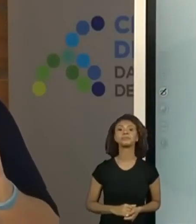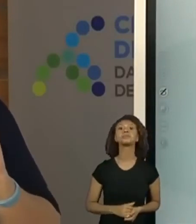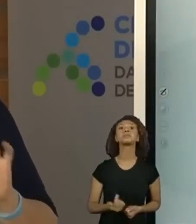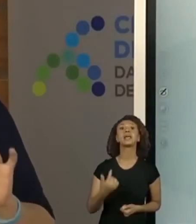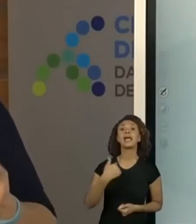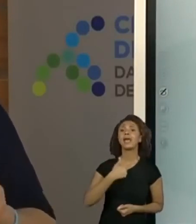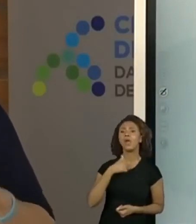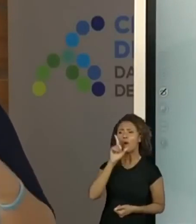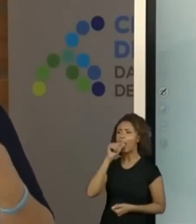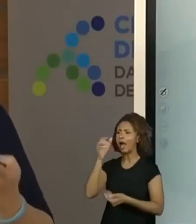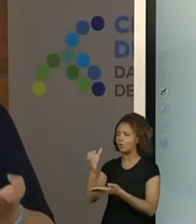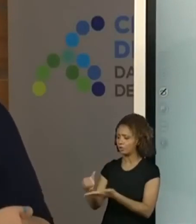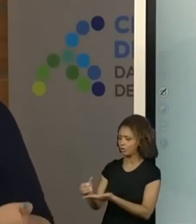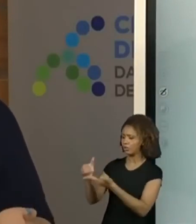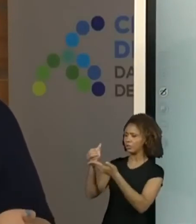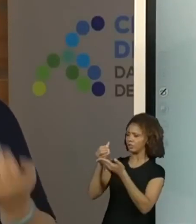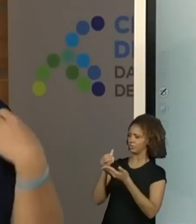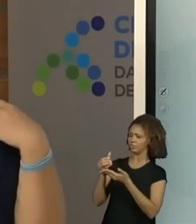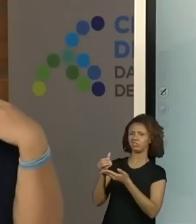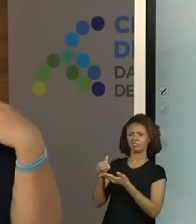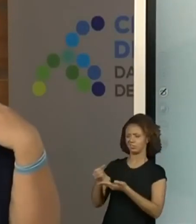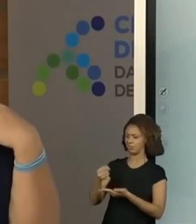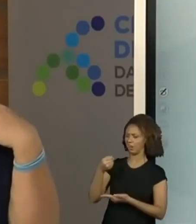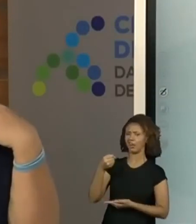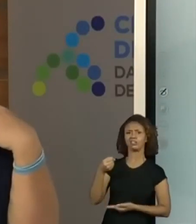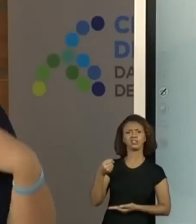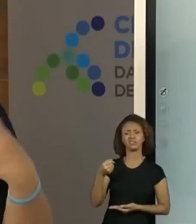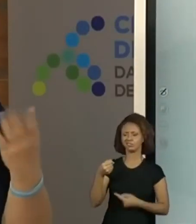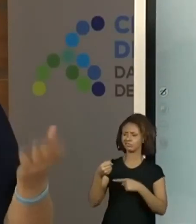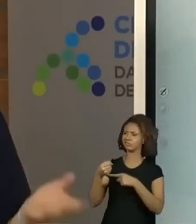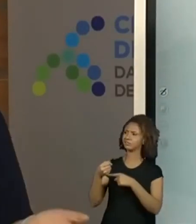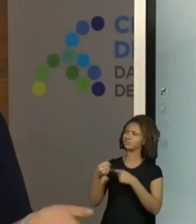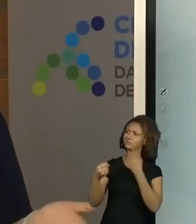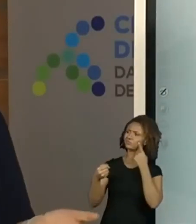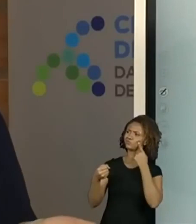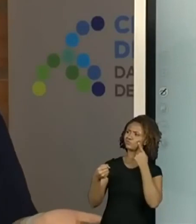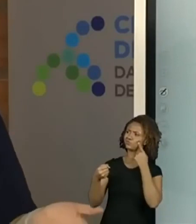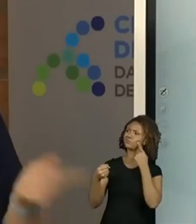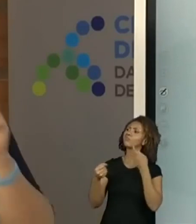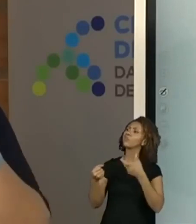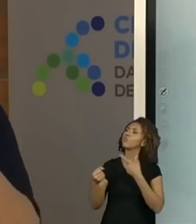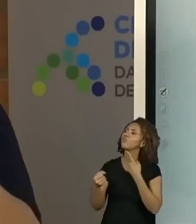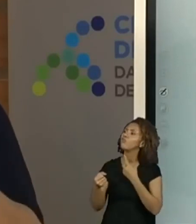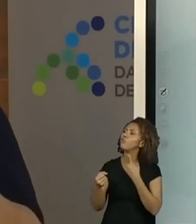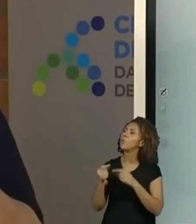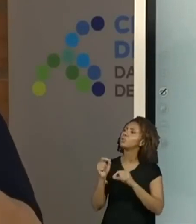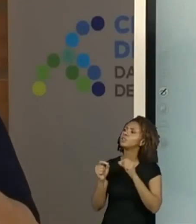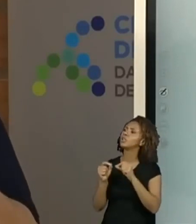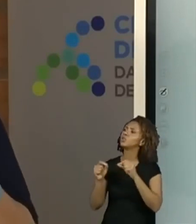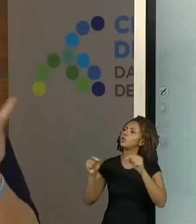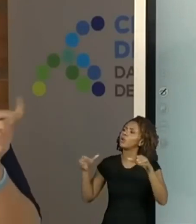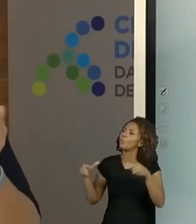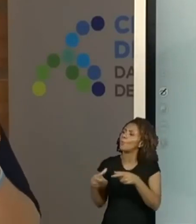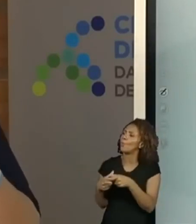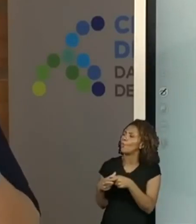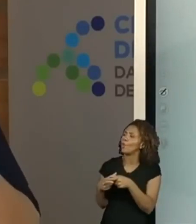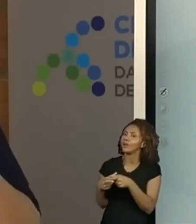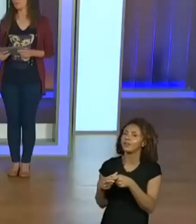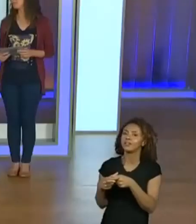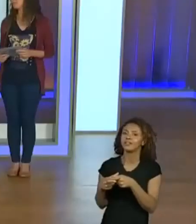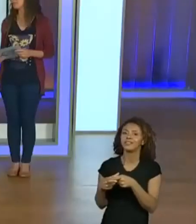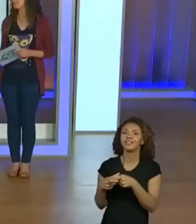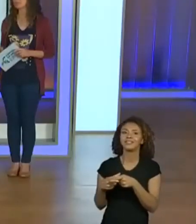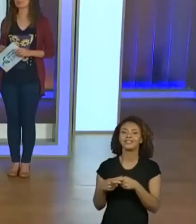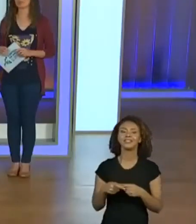pedi um copo de água, me trouxeram na caneca. Isso mesmo que eu queria, cinturinha de boneca. Essa eu não conhecia. Você conhecia?